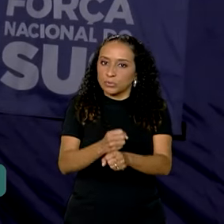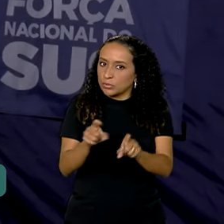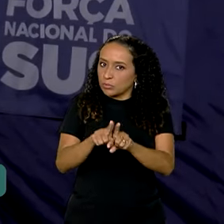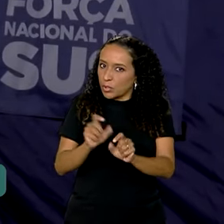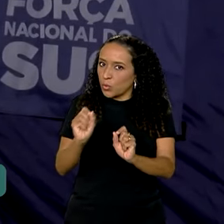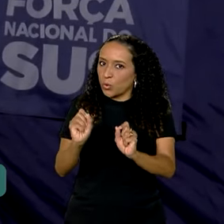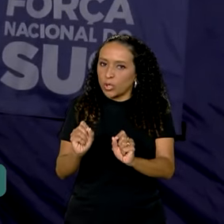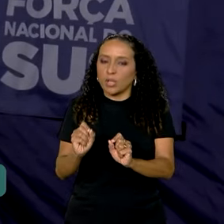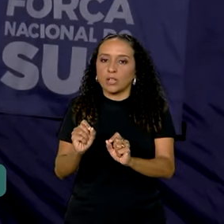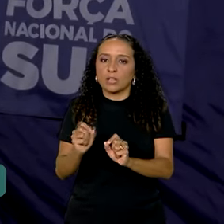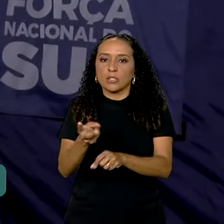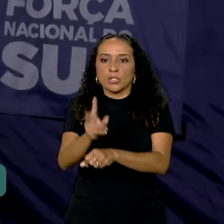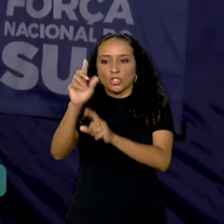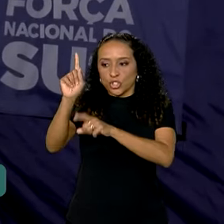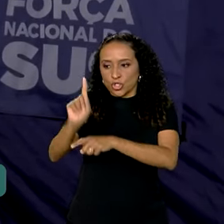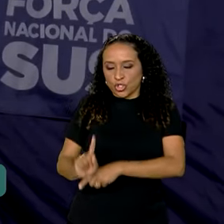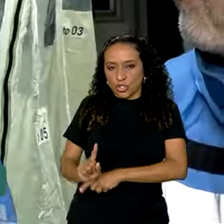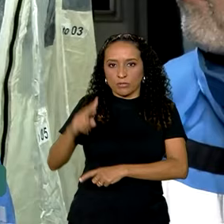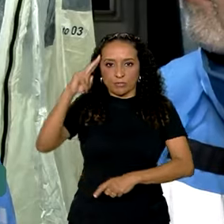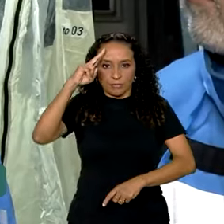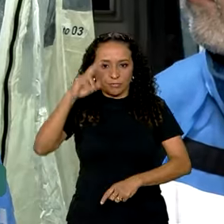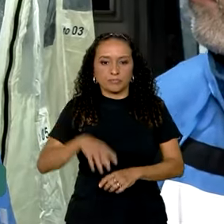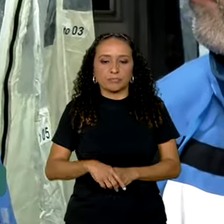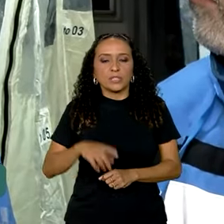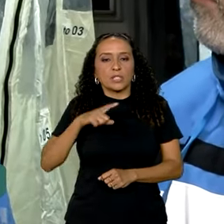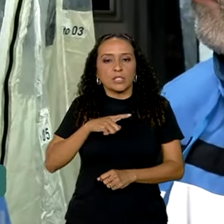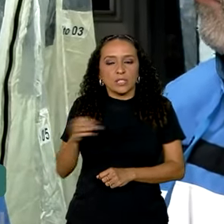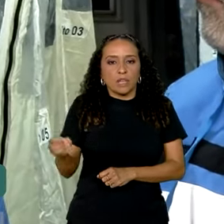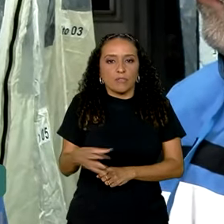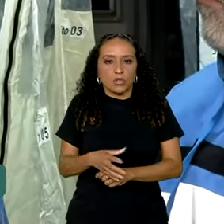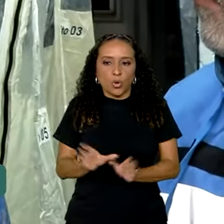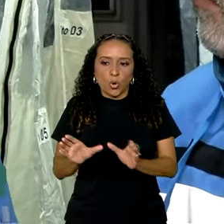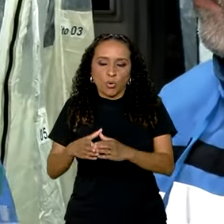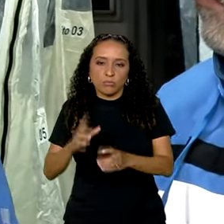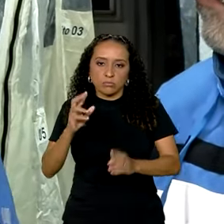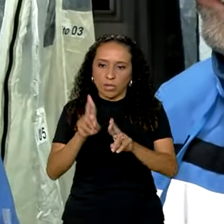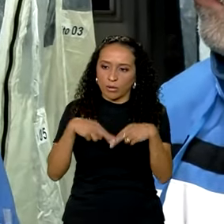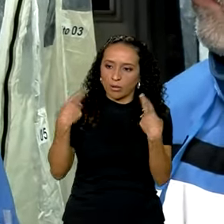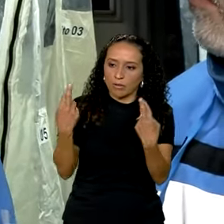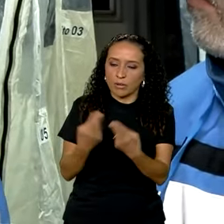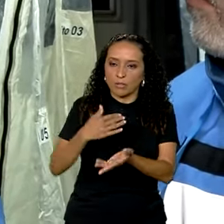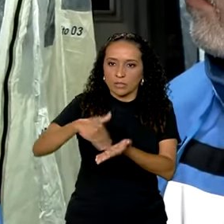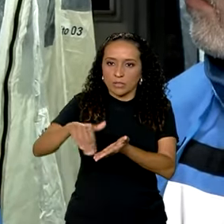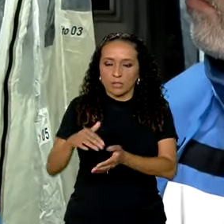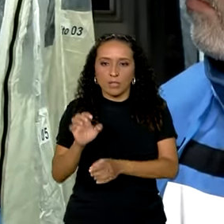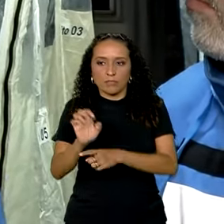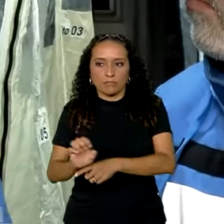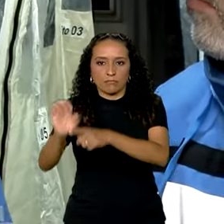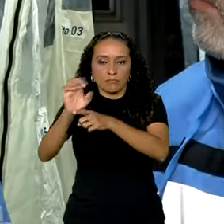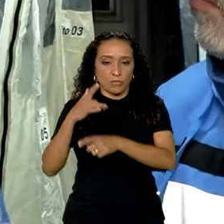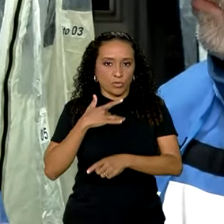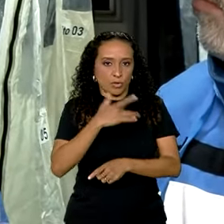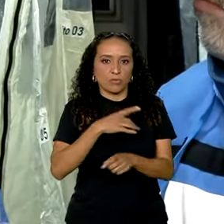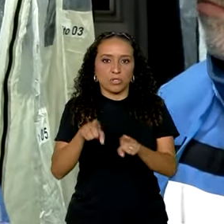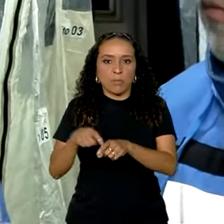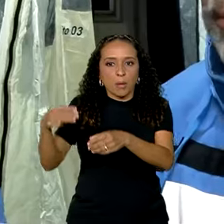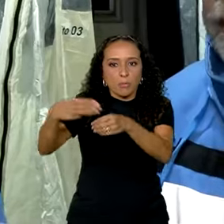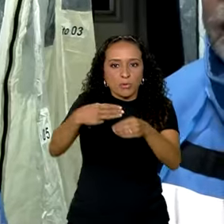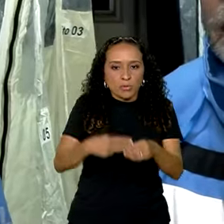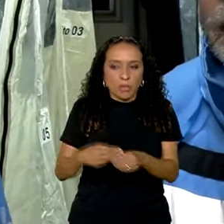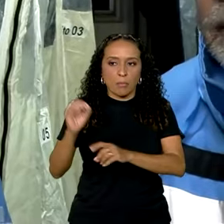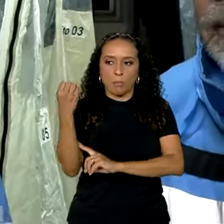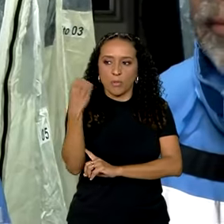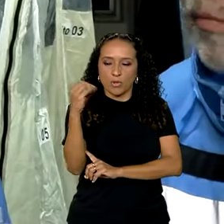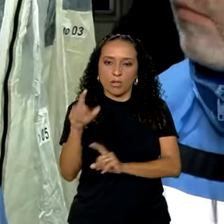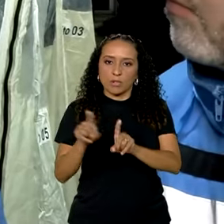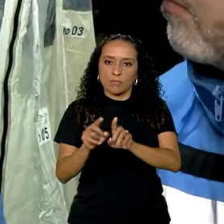os sob gestão do Exército. Tivemos uma nova rodada de reuniões com a Secretaria Estadual de Saúde, com o município de Porto Alegre,